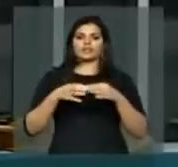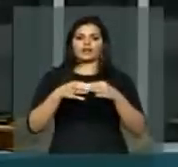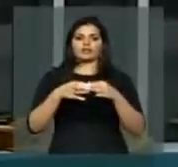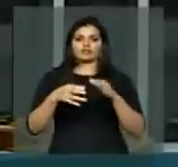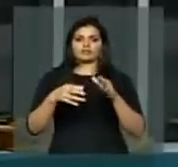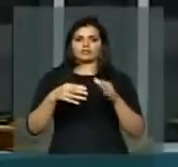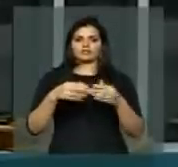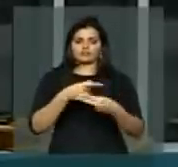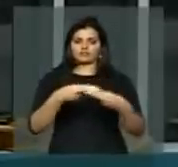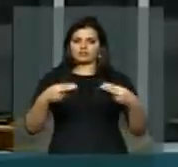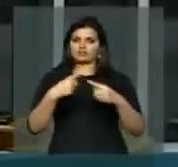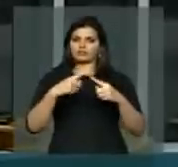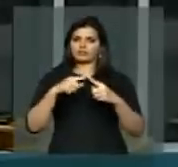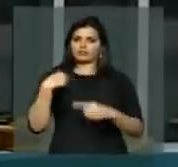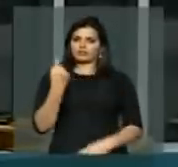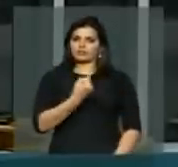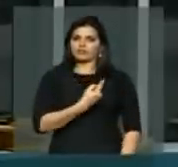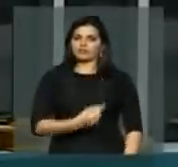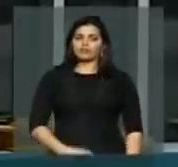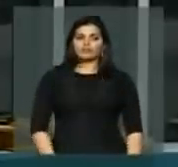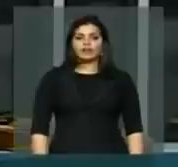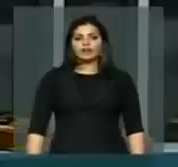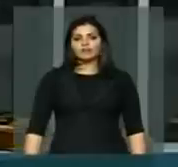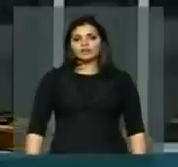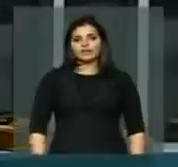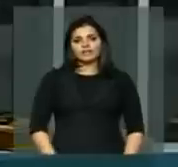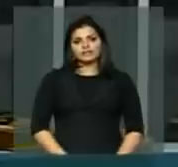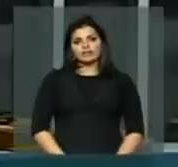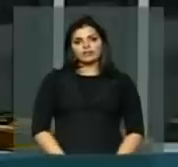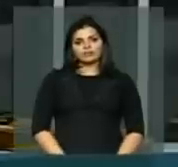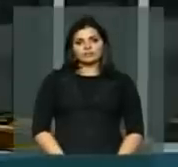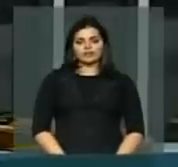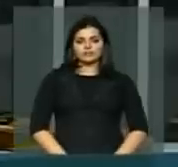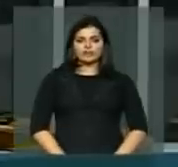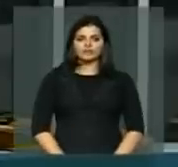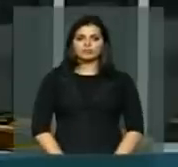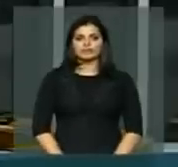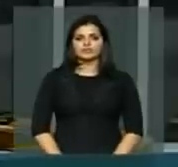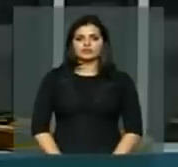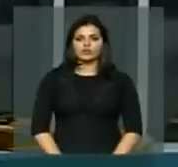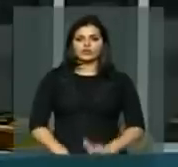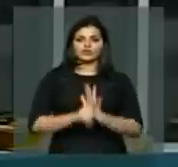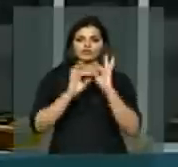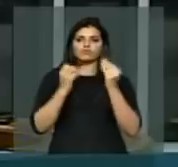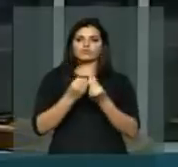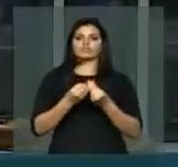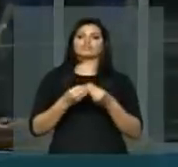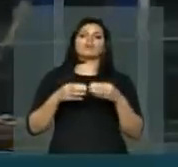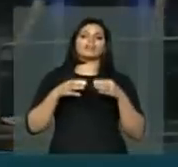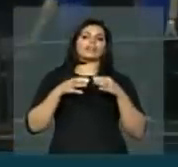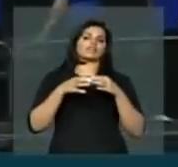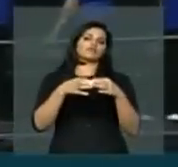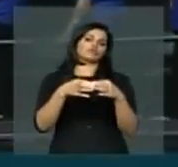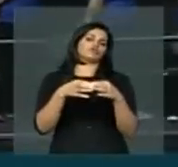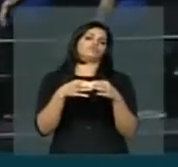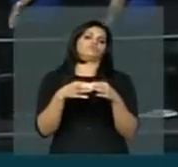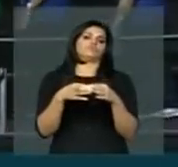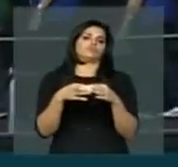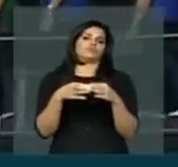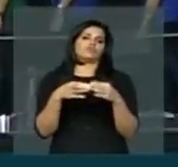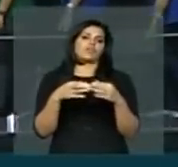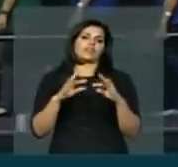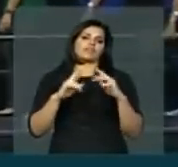do nosso glorioso PSDB, é o grande desafio da nossa sociedade. Esse